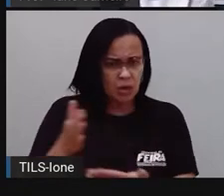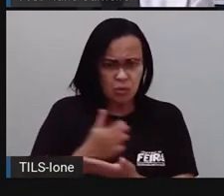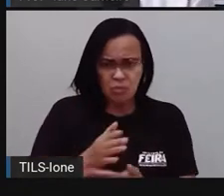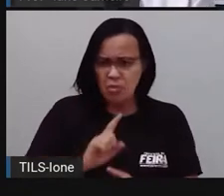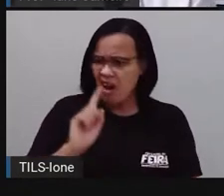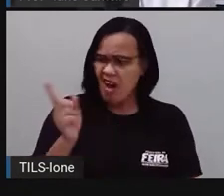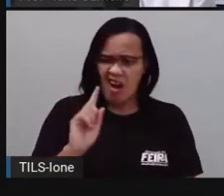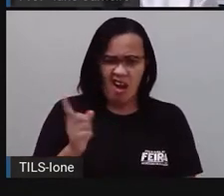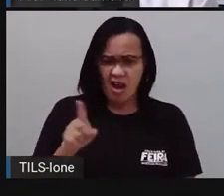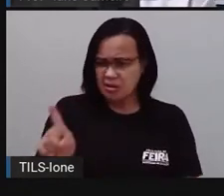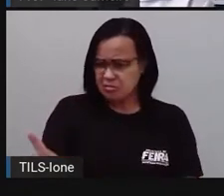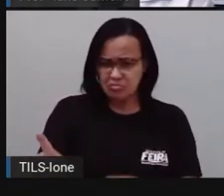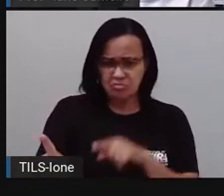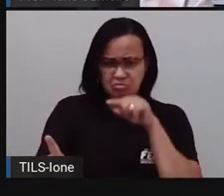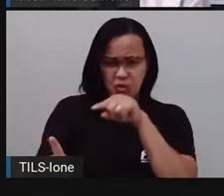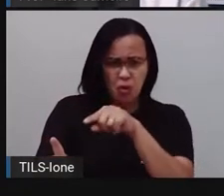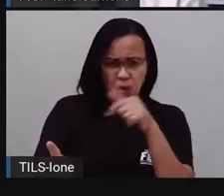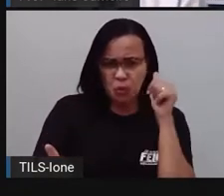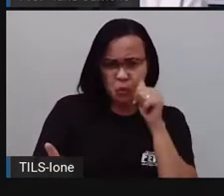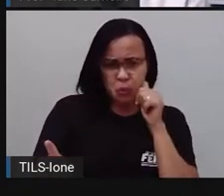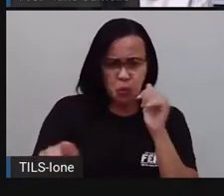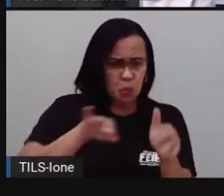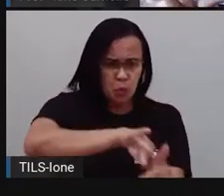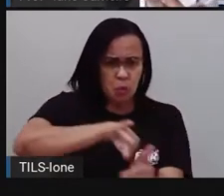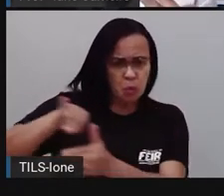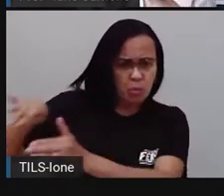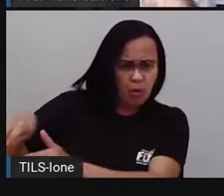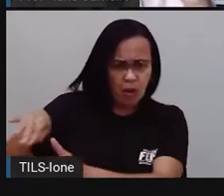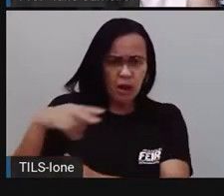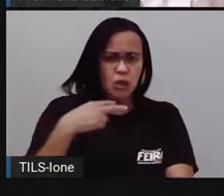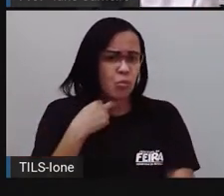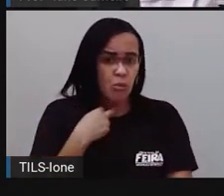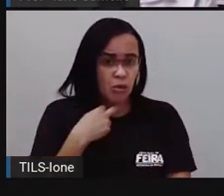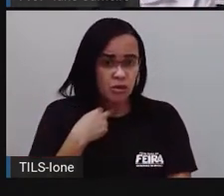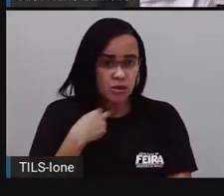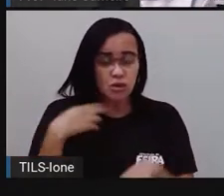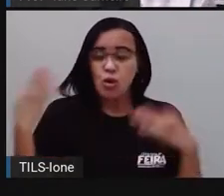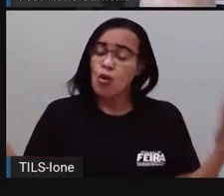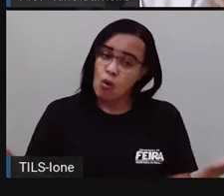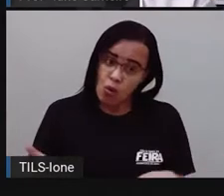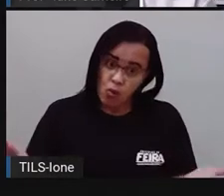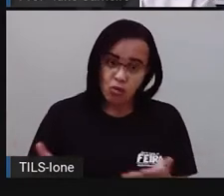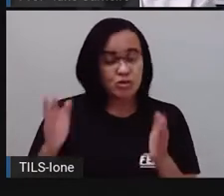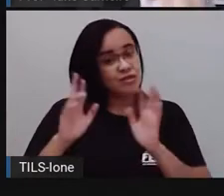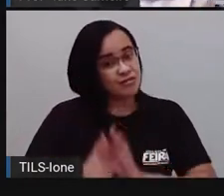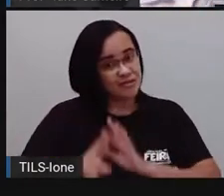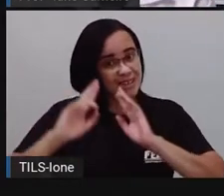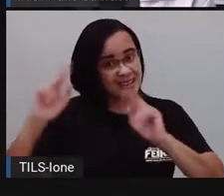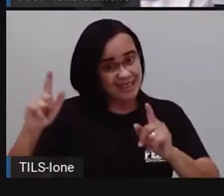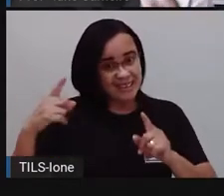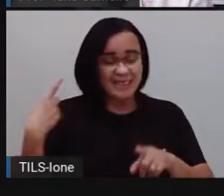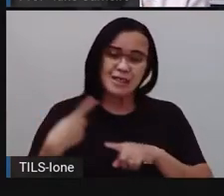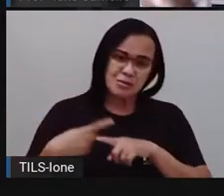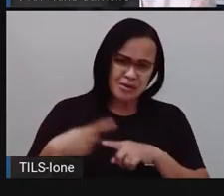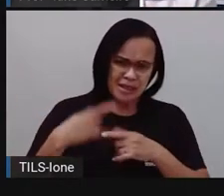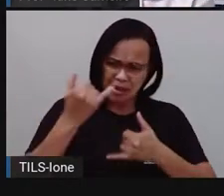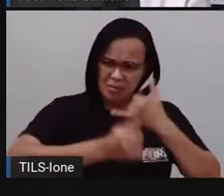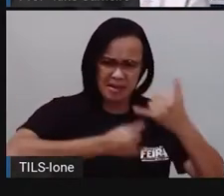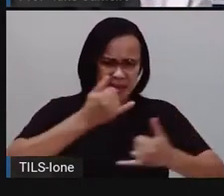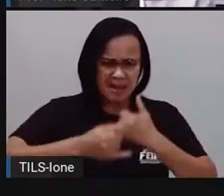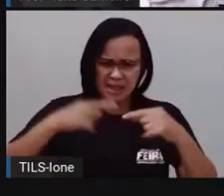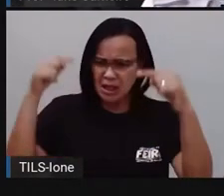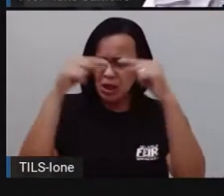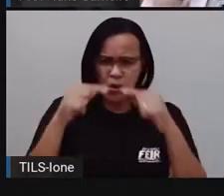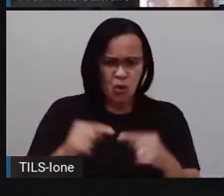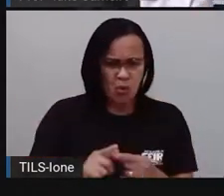participar porque era menina, né? Hoje em dia, a gente já vem desconstruindo isso, mostrando que brincadeira não tem gênero,